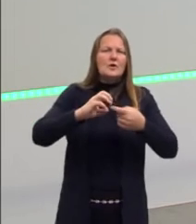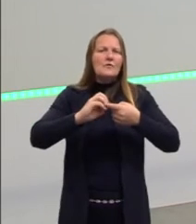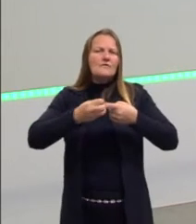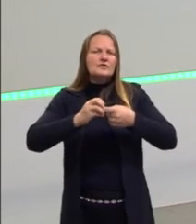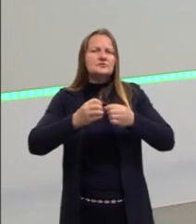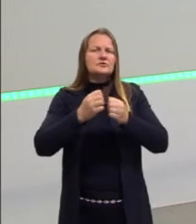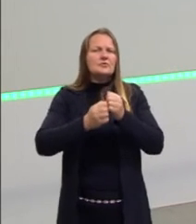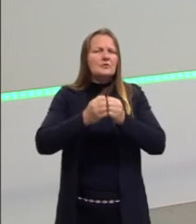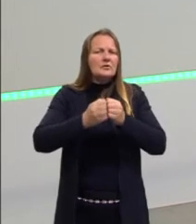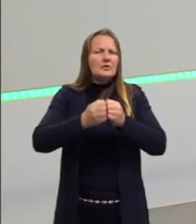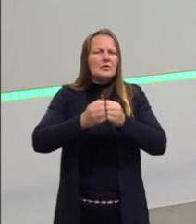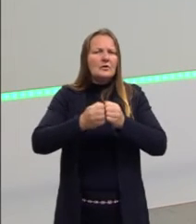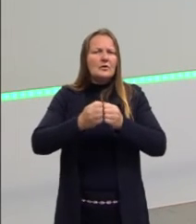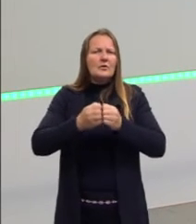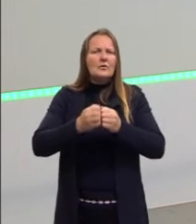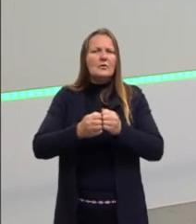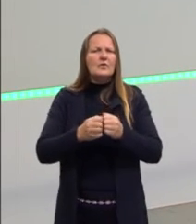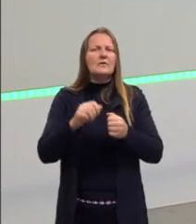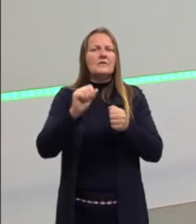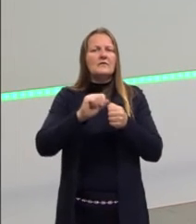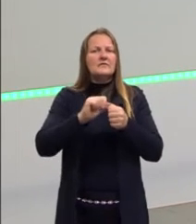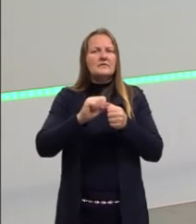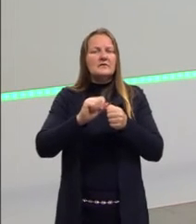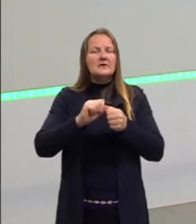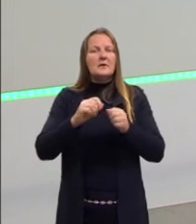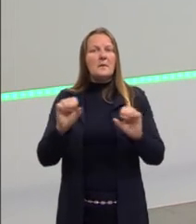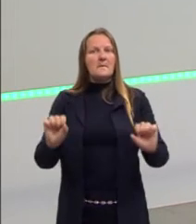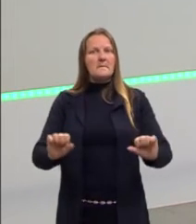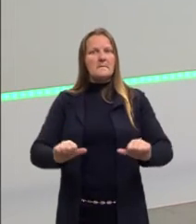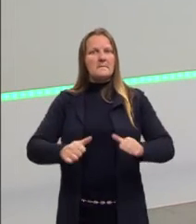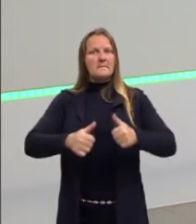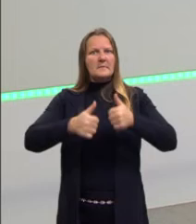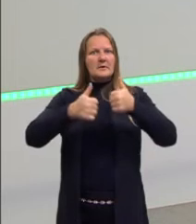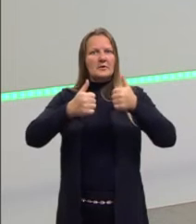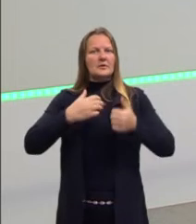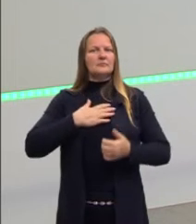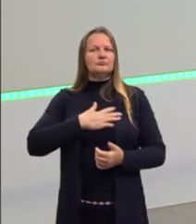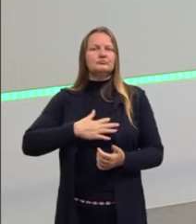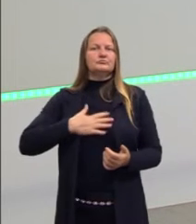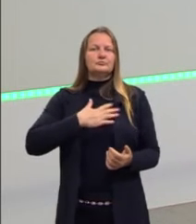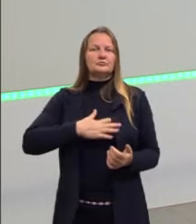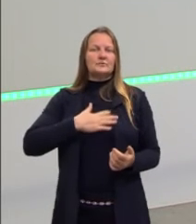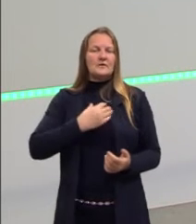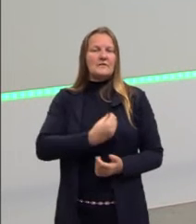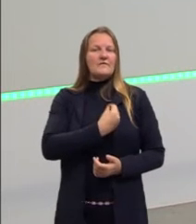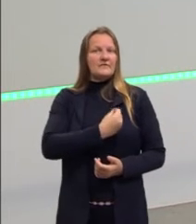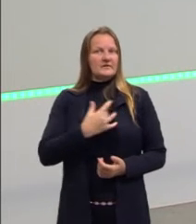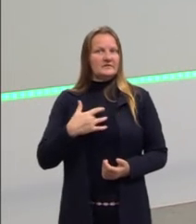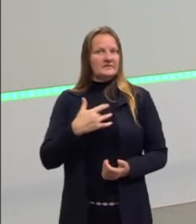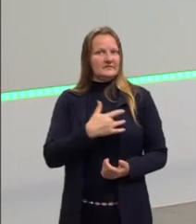arroz, então vai ser, vai melhorar o nosso bem-estar e a nossa vida saudável.